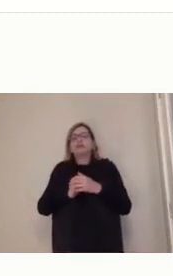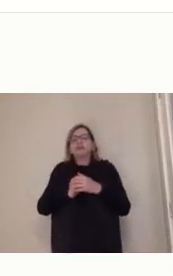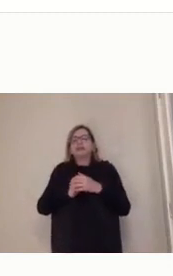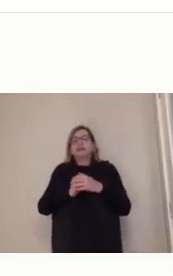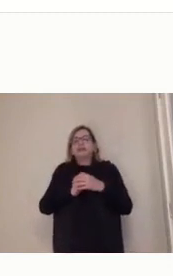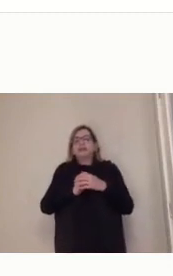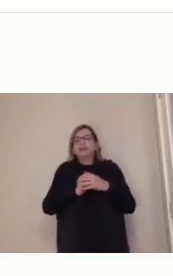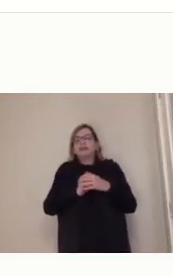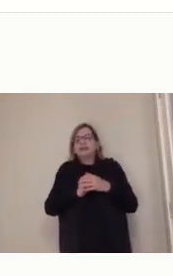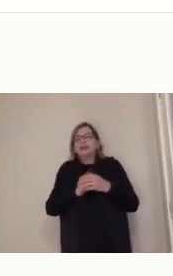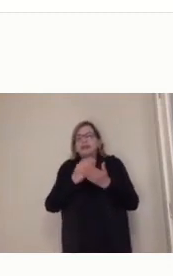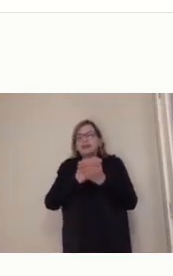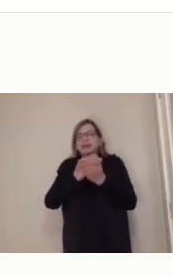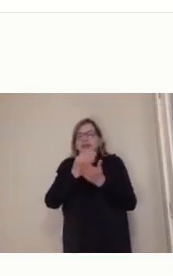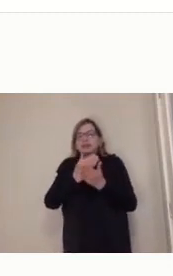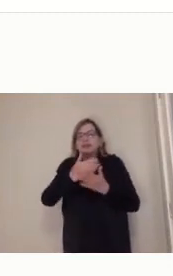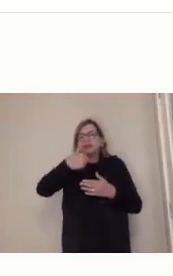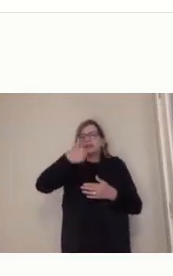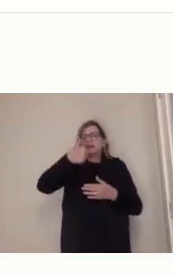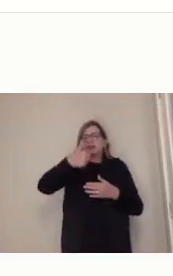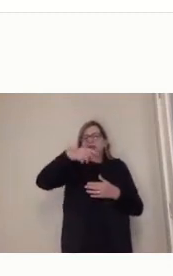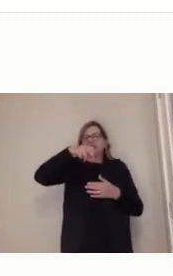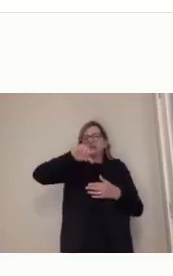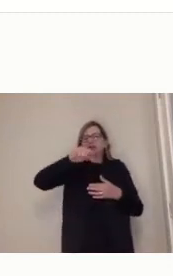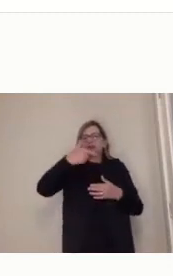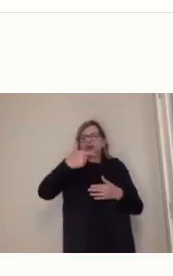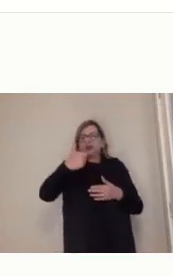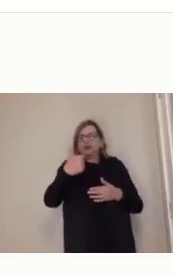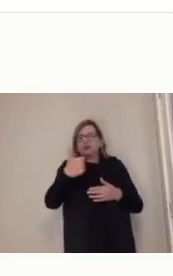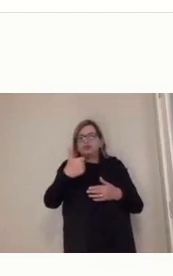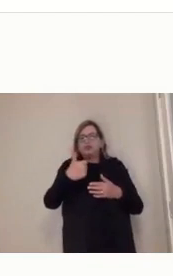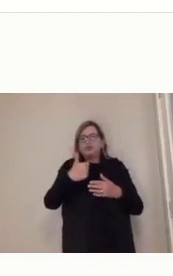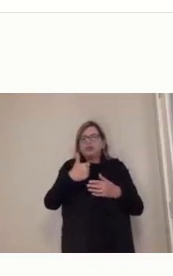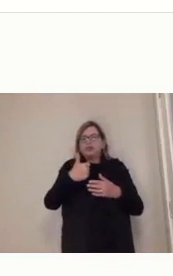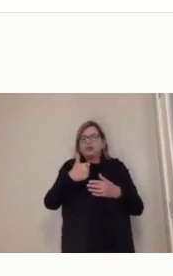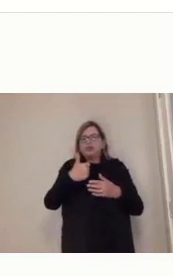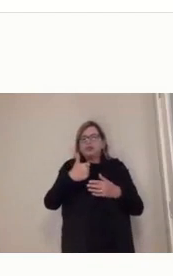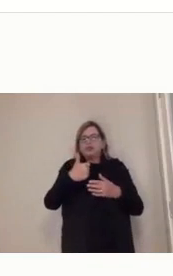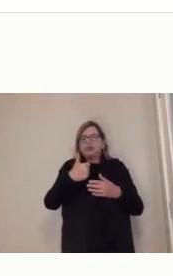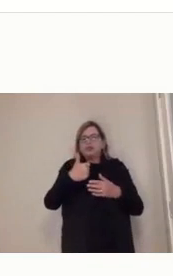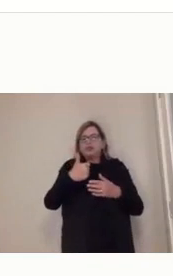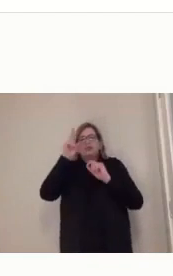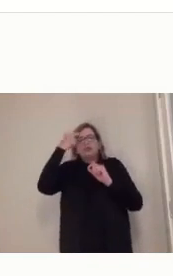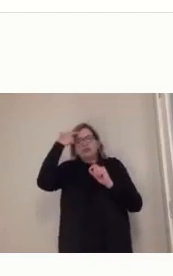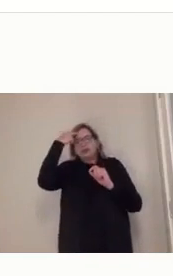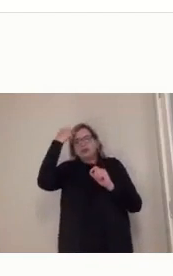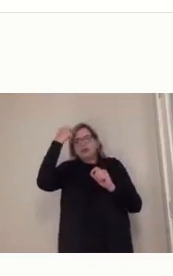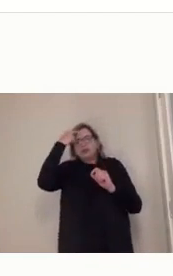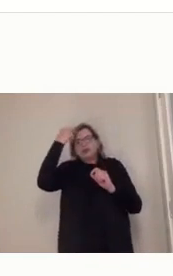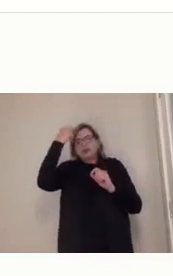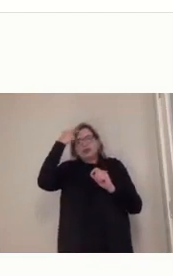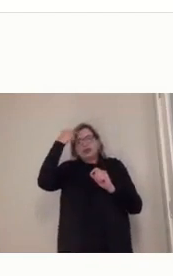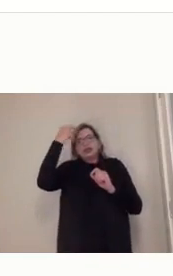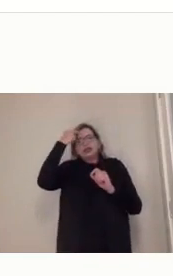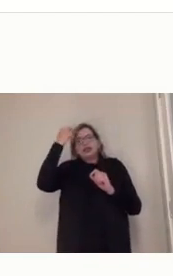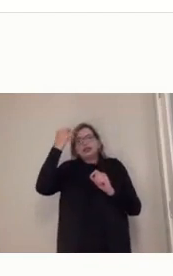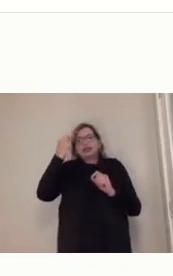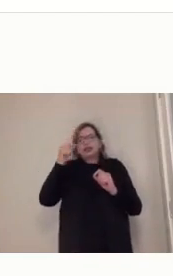City, a primeira emissora educacional por rádio, né? E depois, a gente teve,